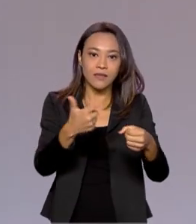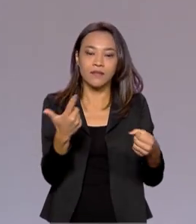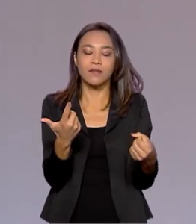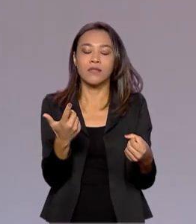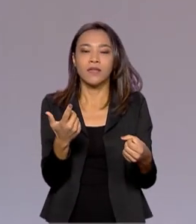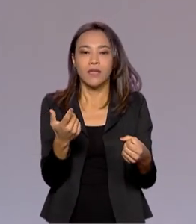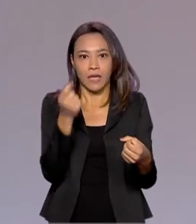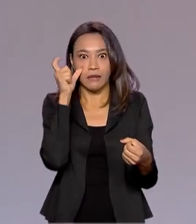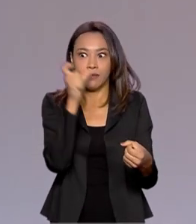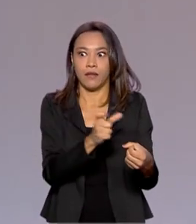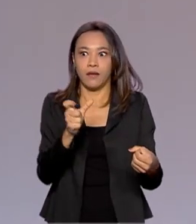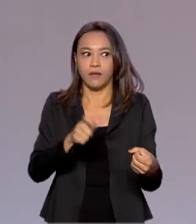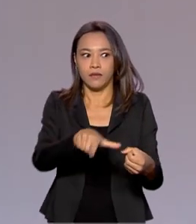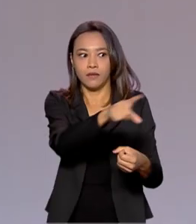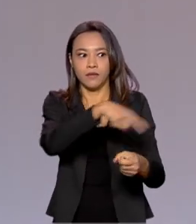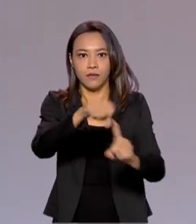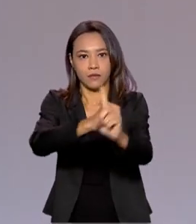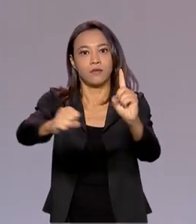interesse do público,